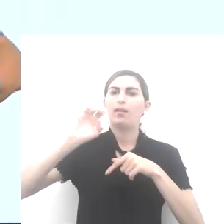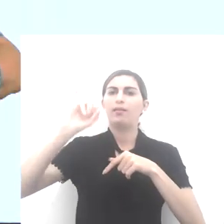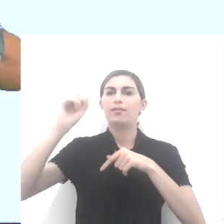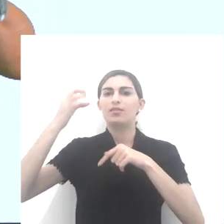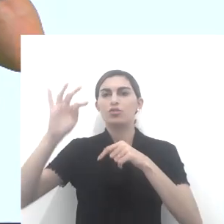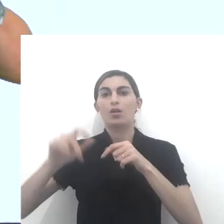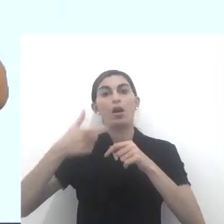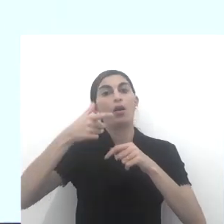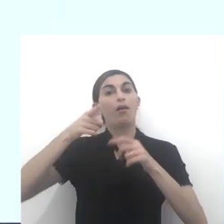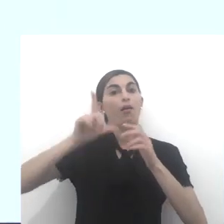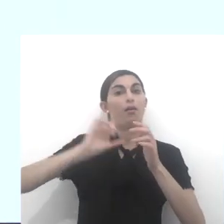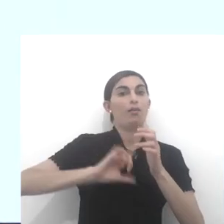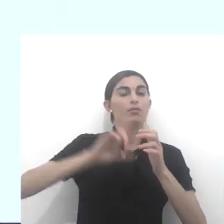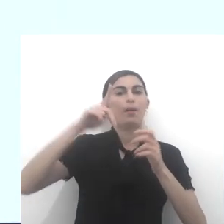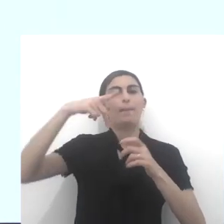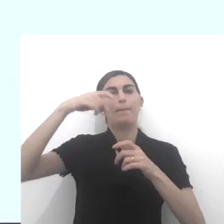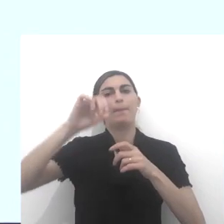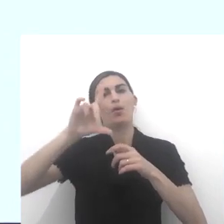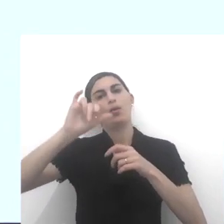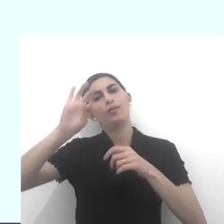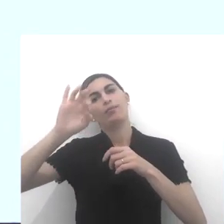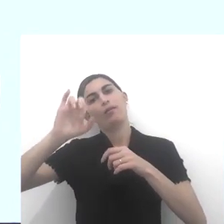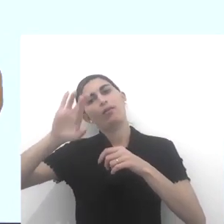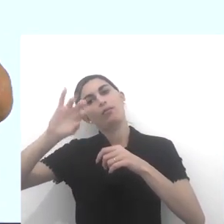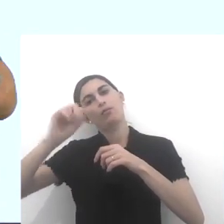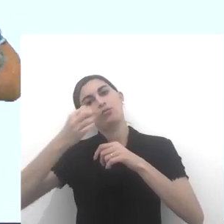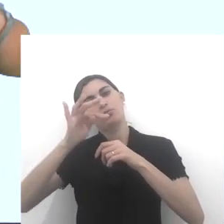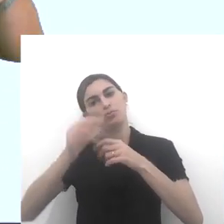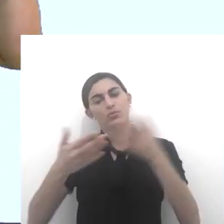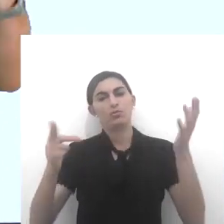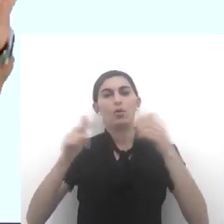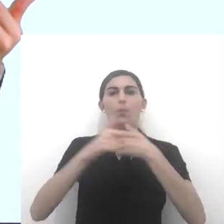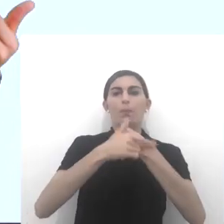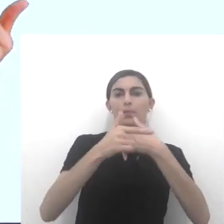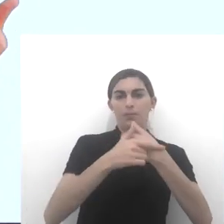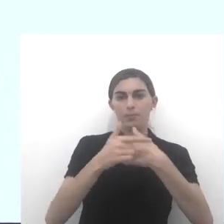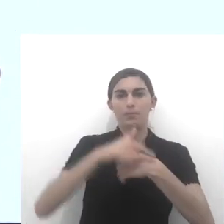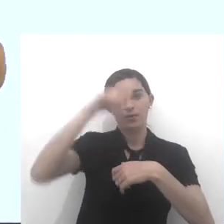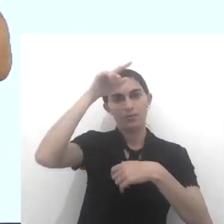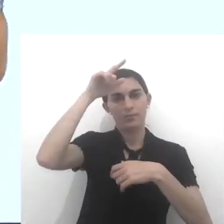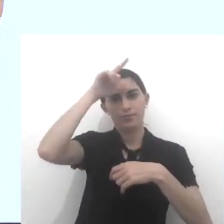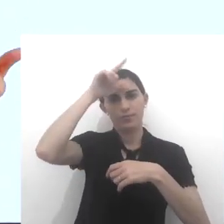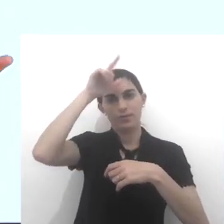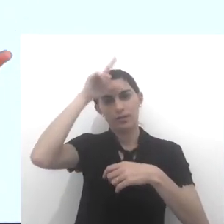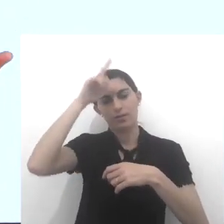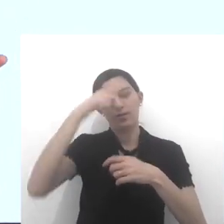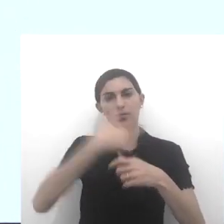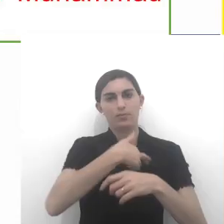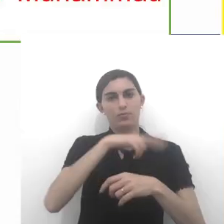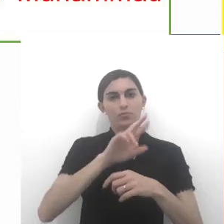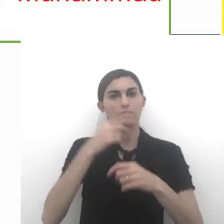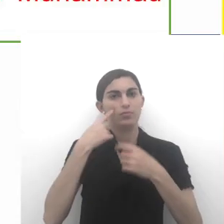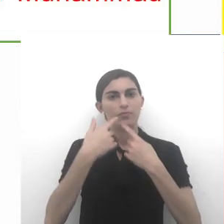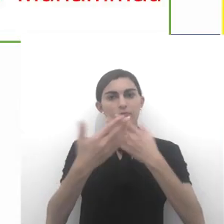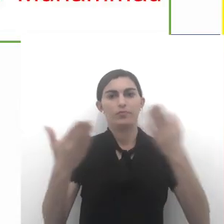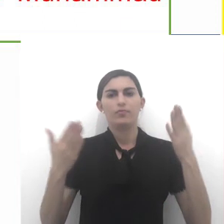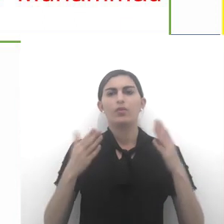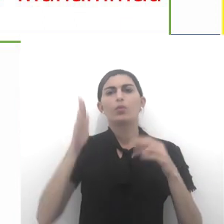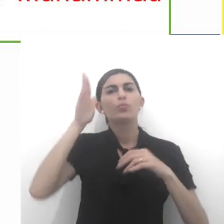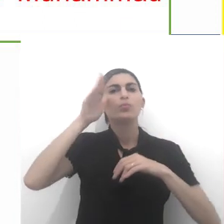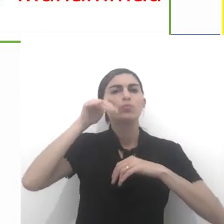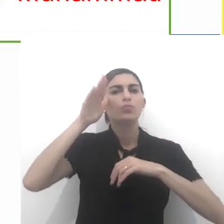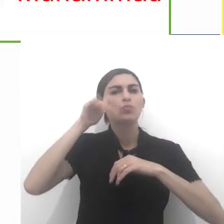seja, antes eles eram politeístas. Então vejam só aqui, olha aí o papel do líder religioso. Vamos lá,